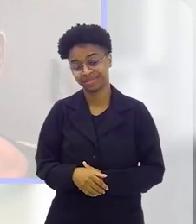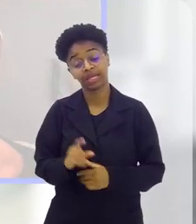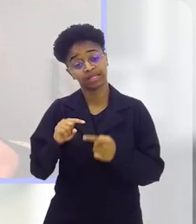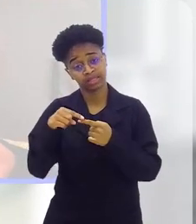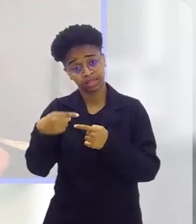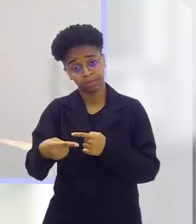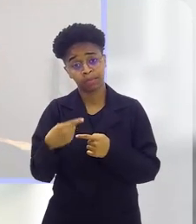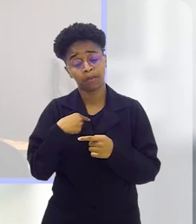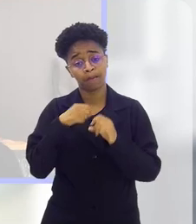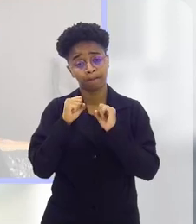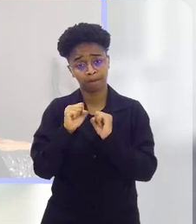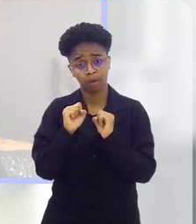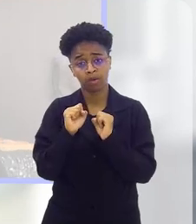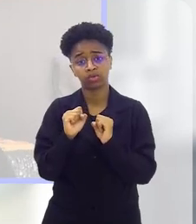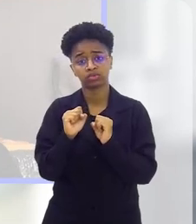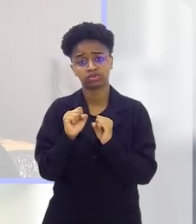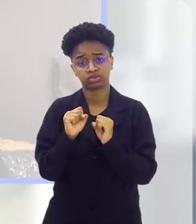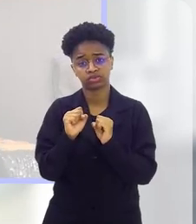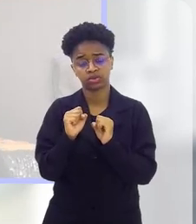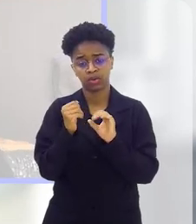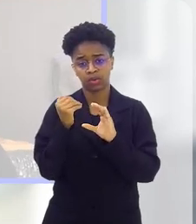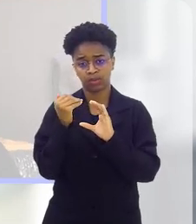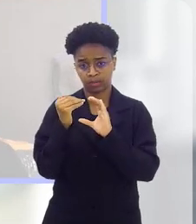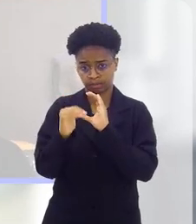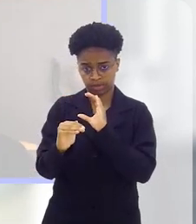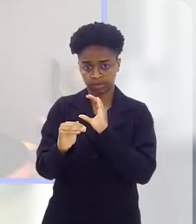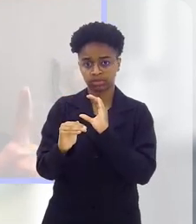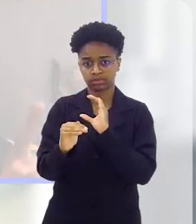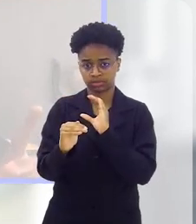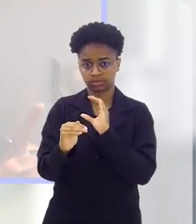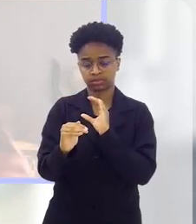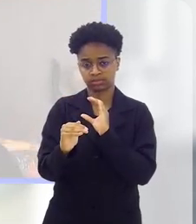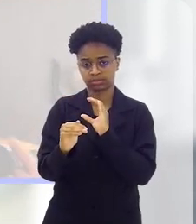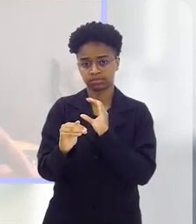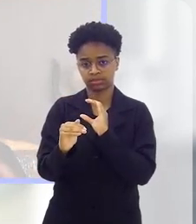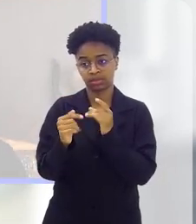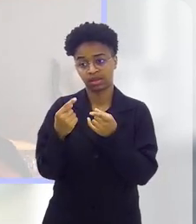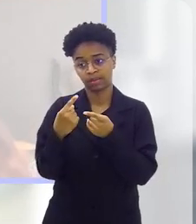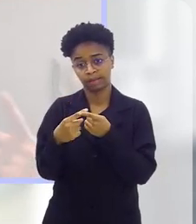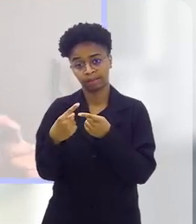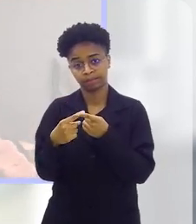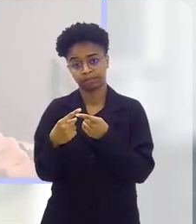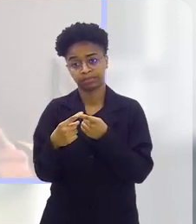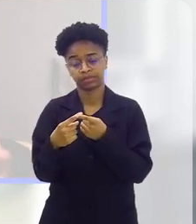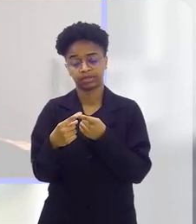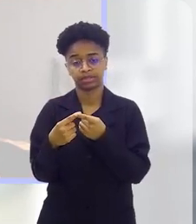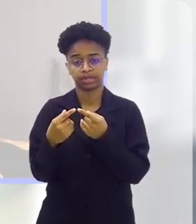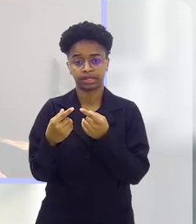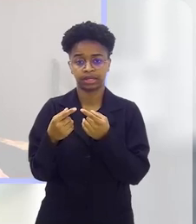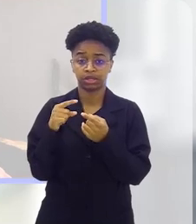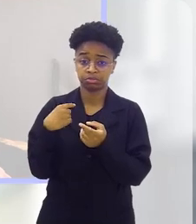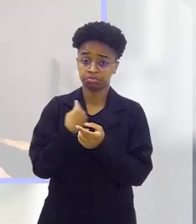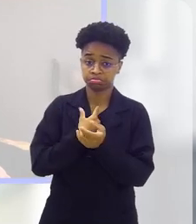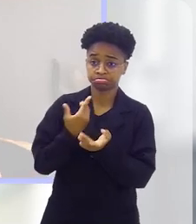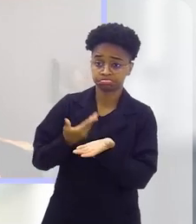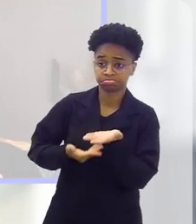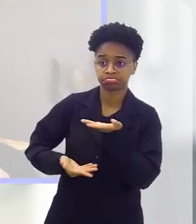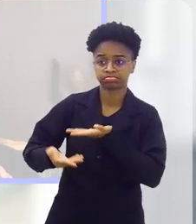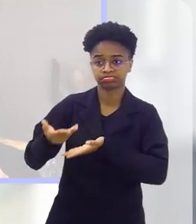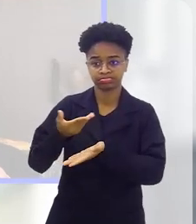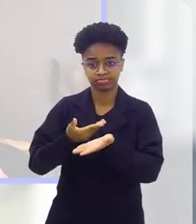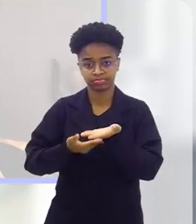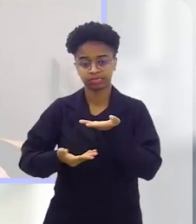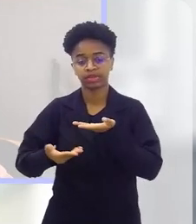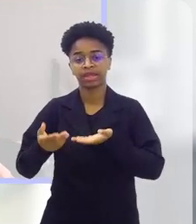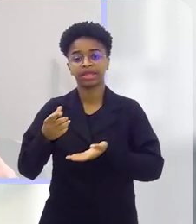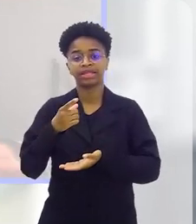assim. Eu posso depois até te encaminhar, que aí a gente divide